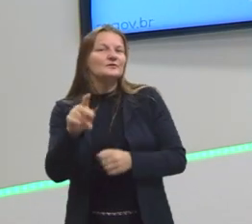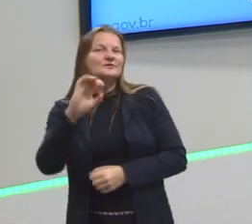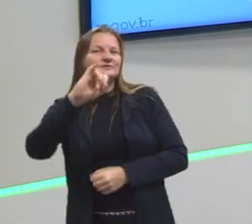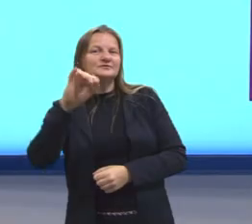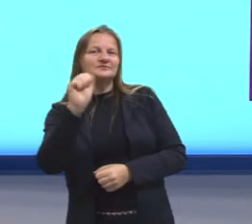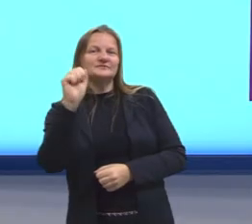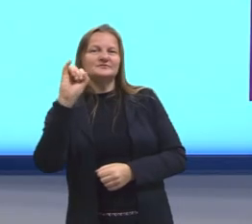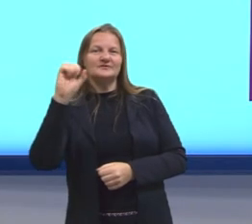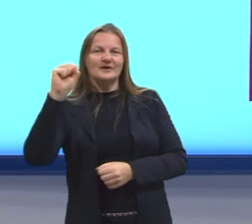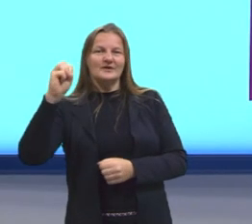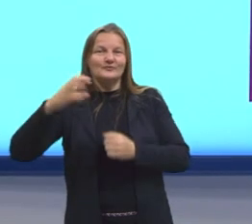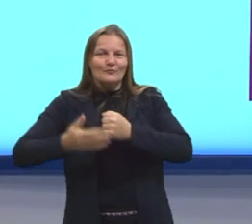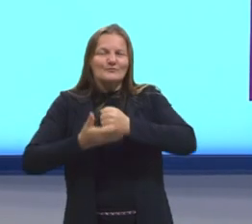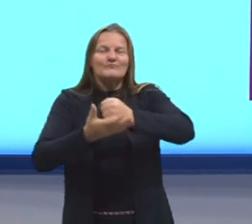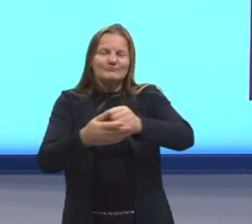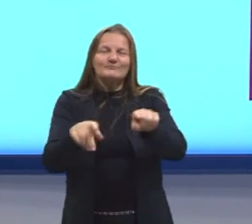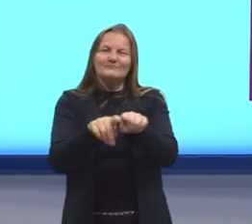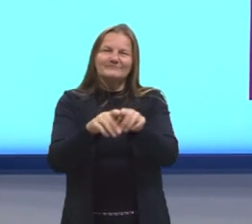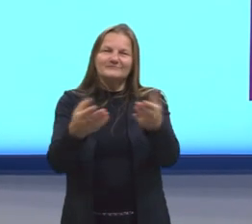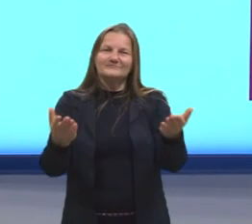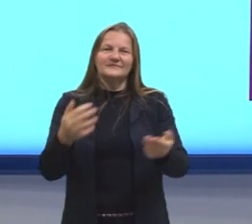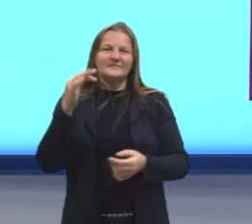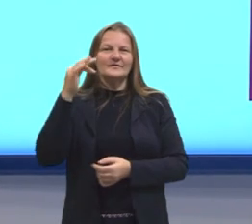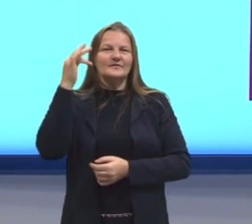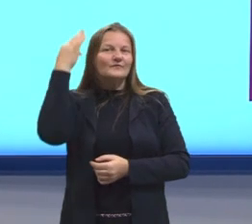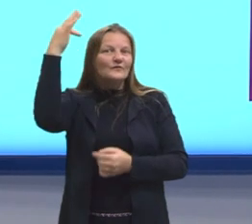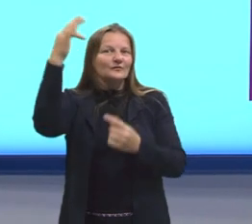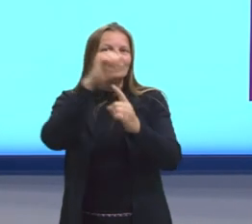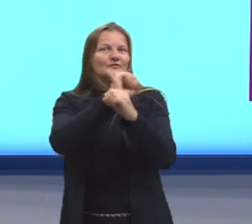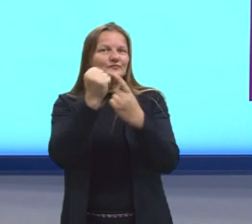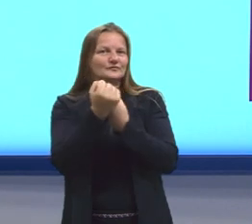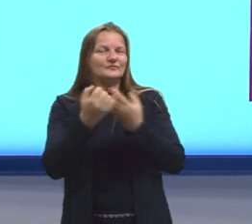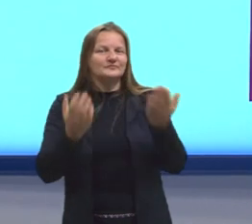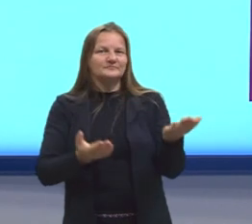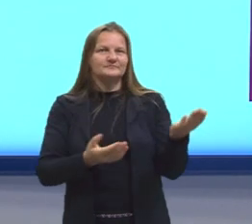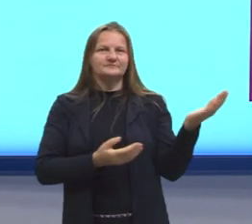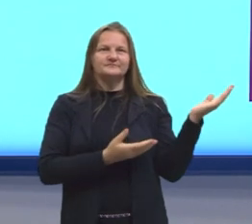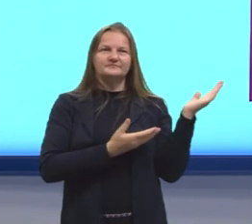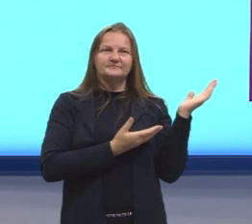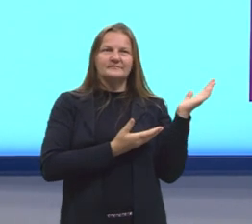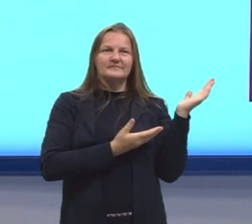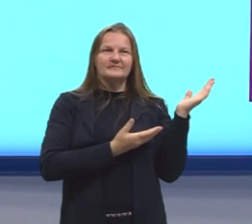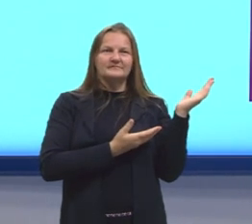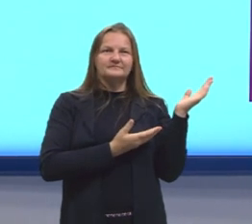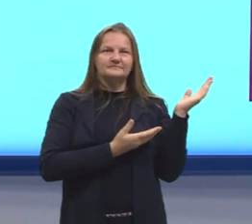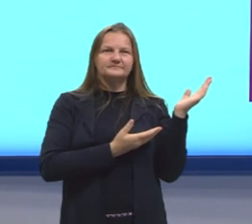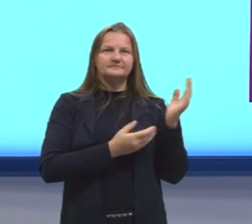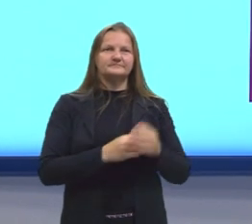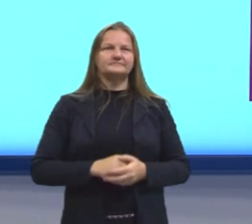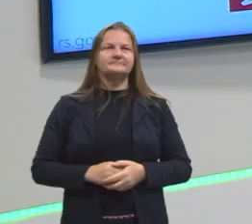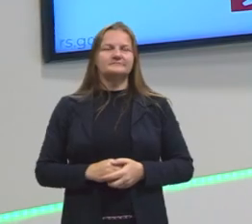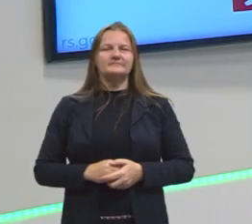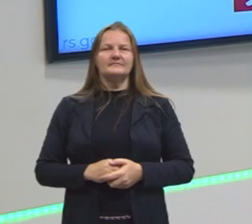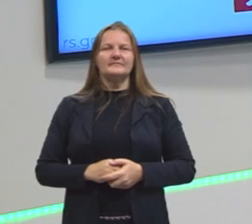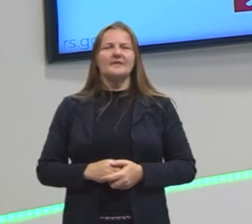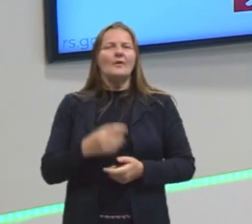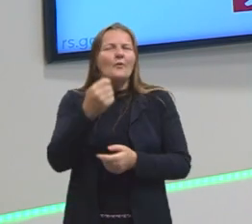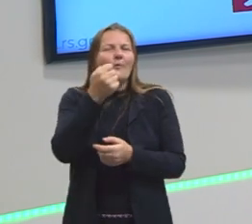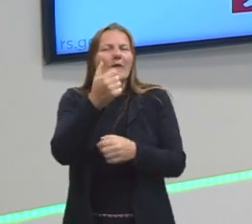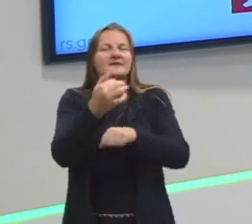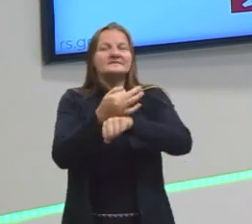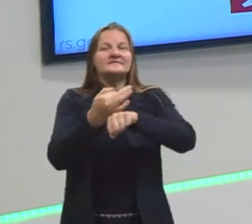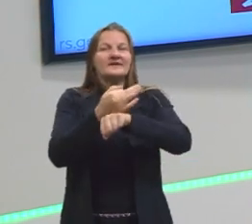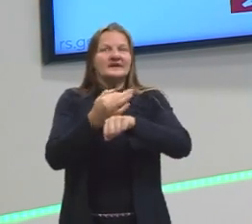Paulo, na produção das nossas aulas de Filosofia e Sociologia, ok? Sempre aquele recadinho básico, estamos quase entrando nas férias,